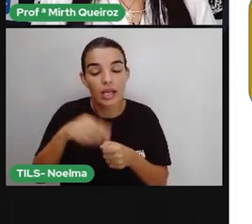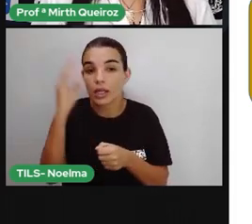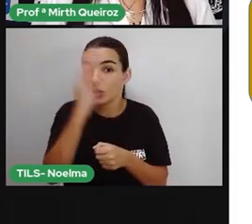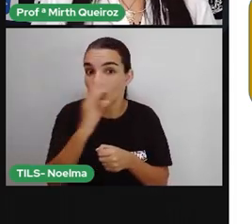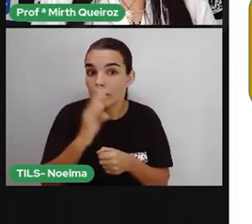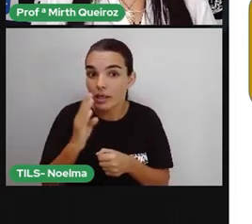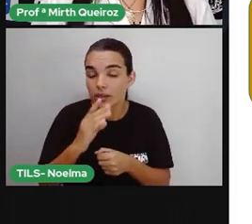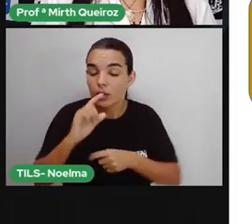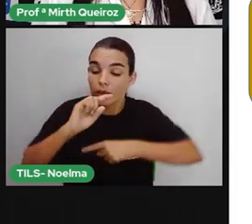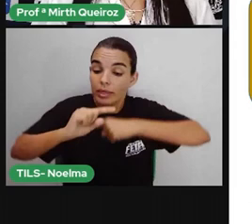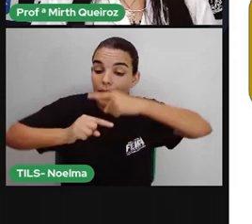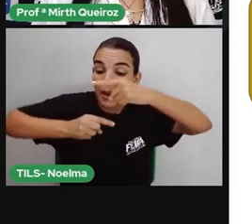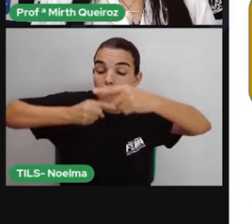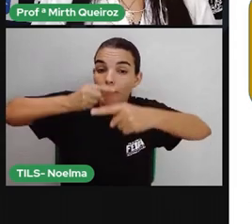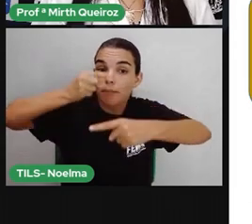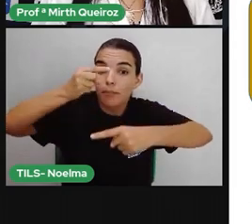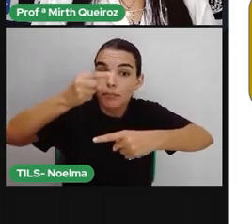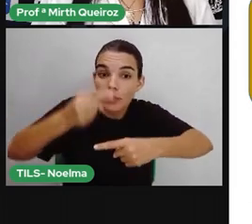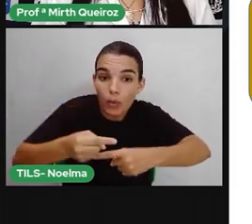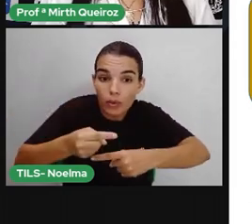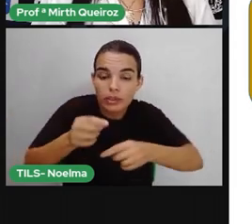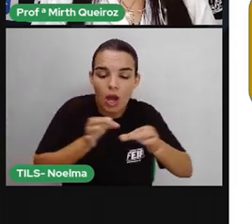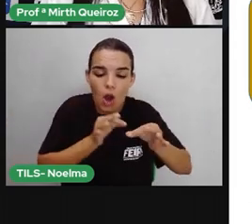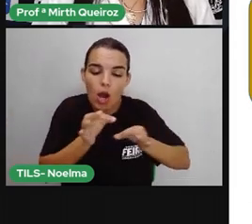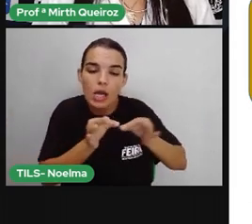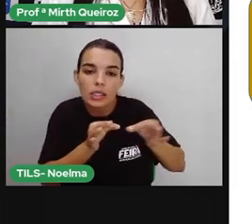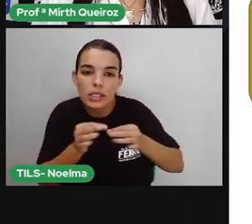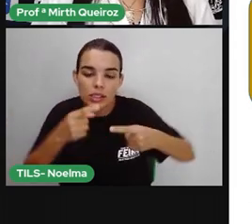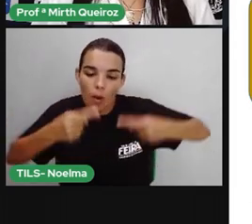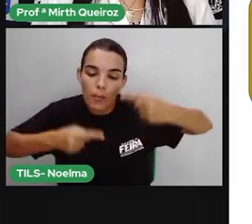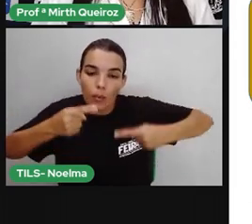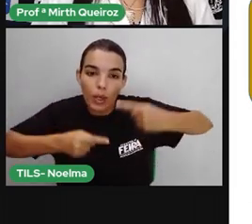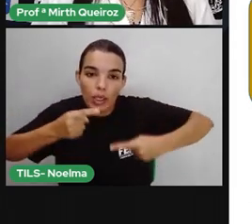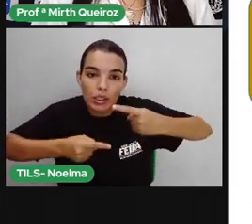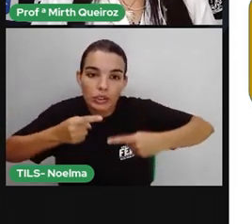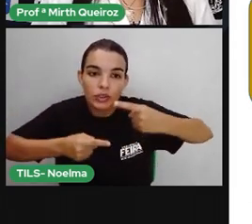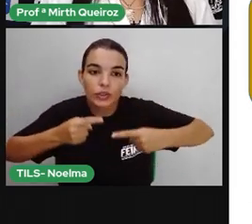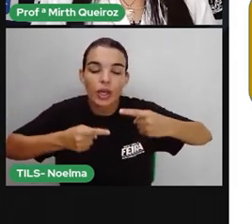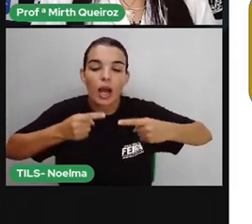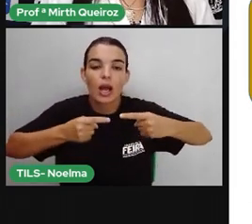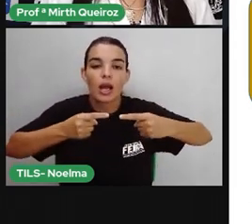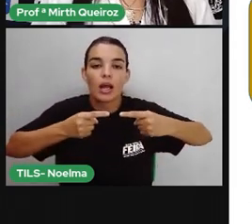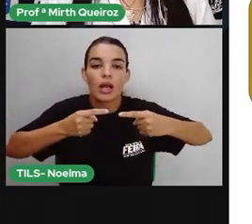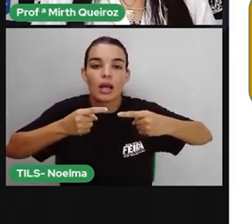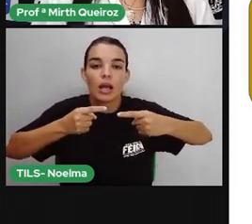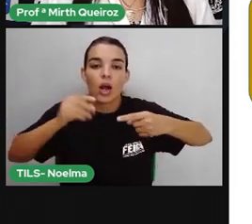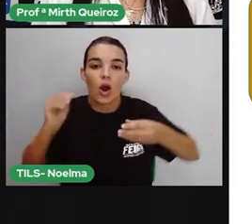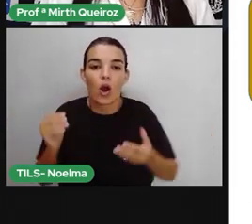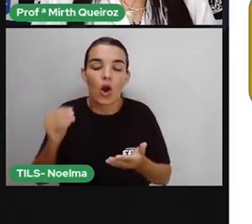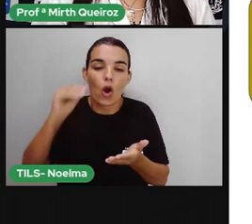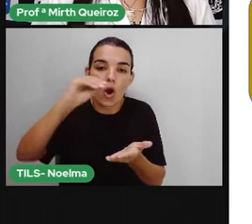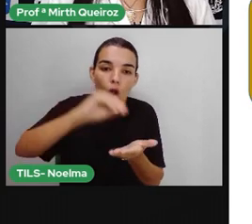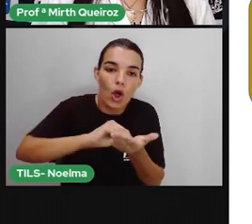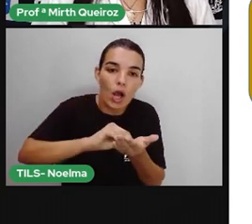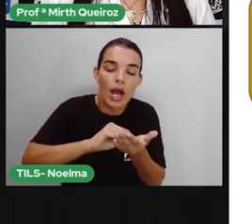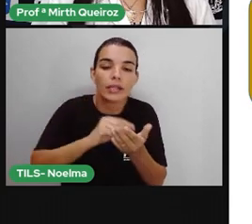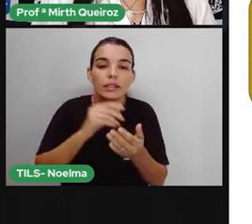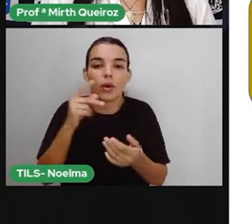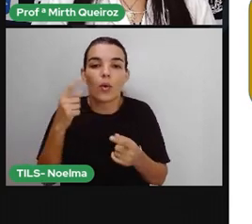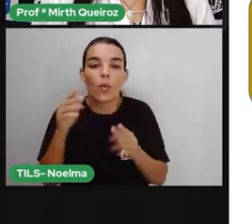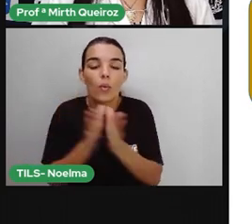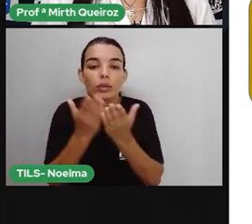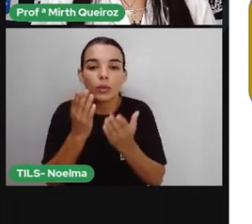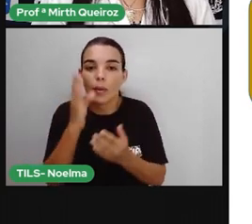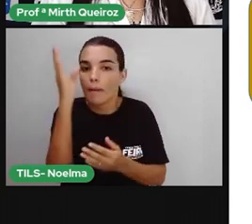Brasil logo após que se teve uma organização política, que foi quando o Brasil foi dividido em 15 capitanias